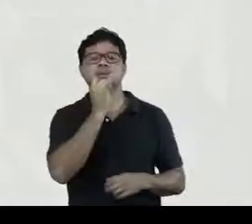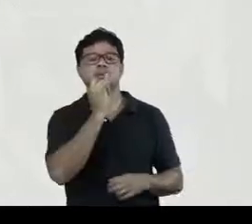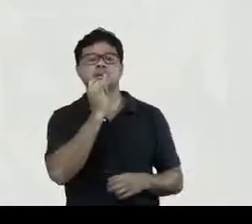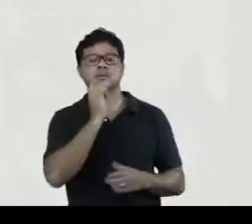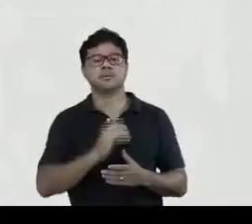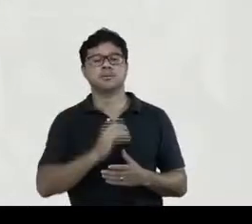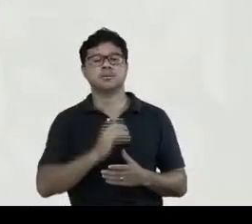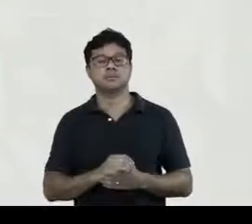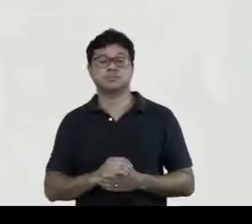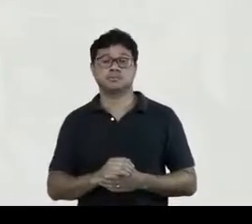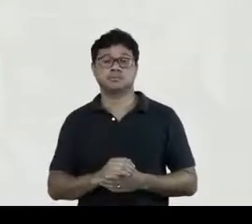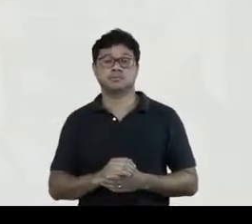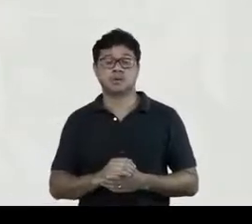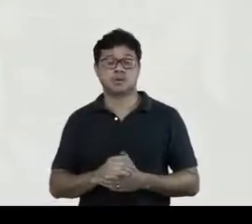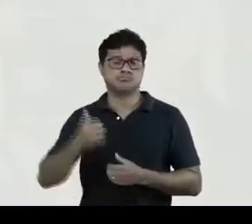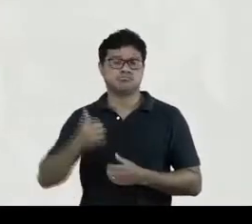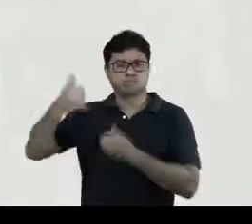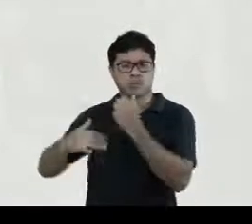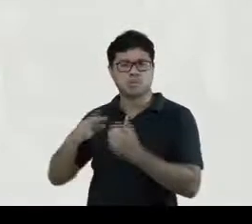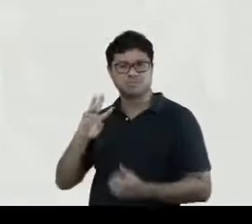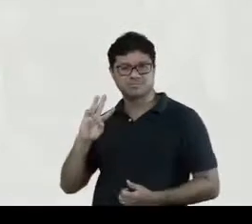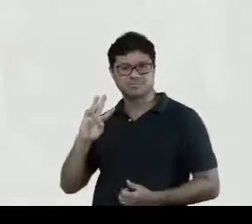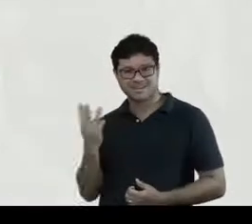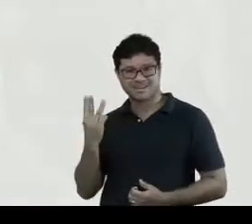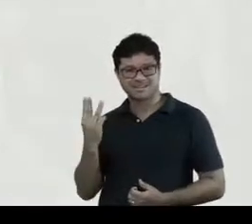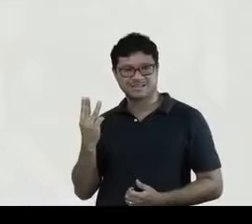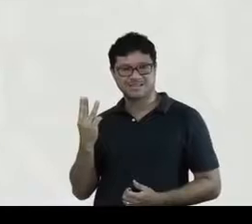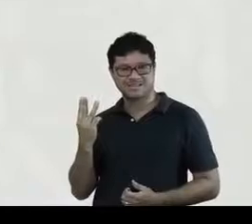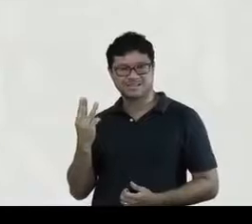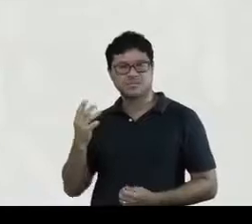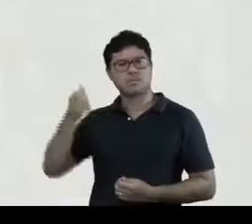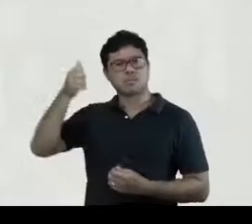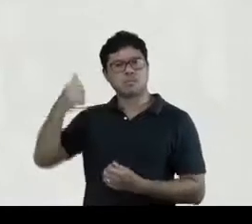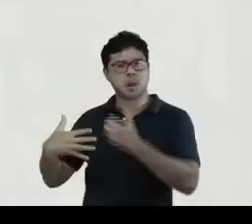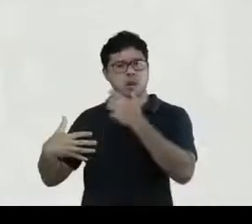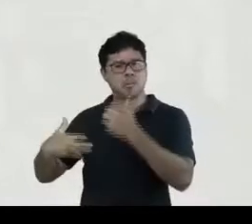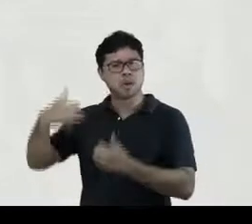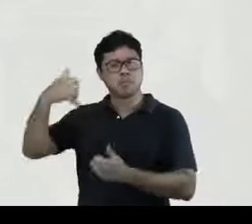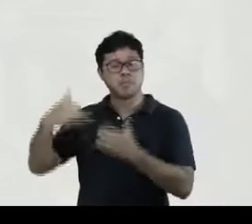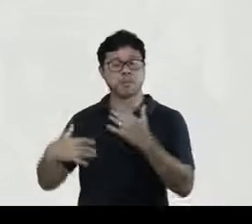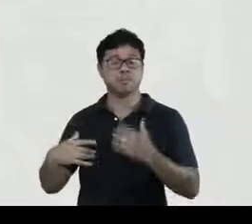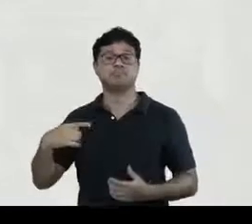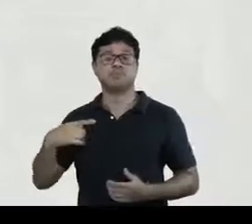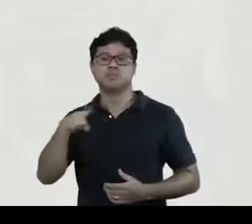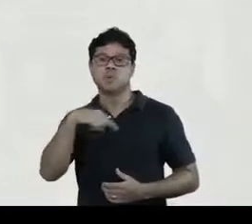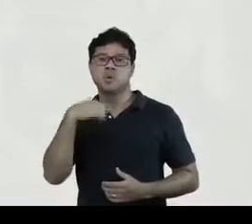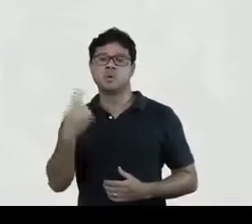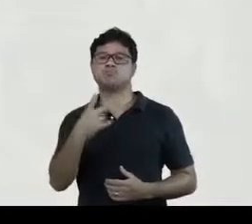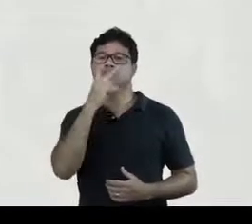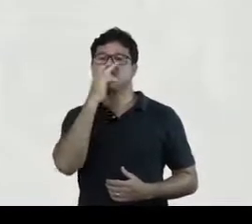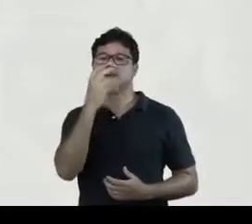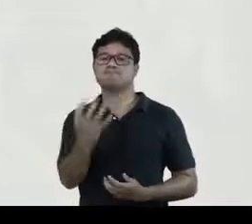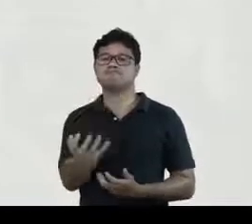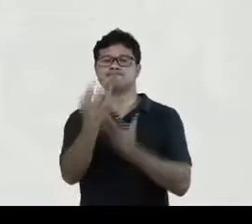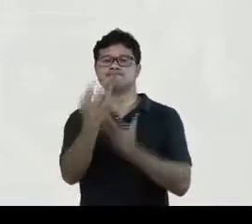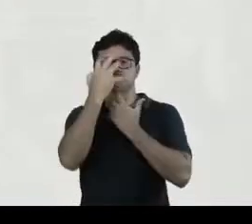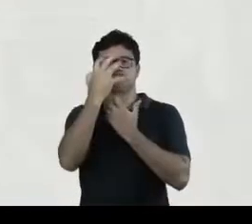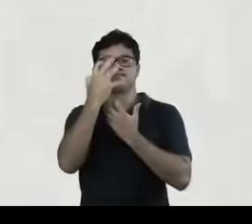na fala dos nossos três palestrantes, algo que fica muito